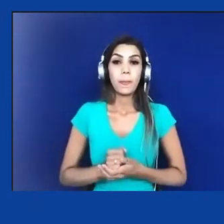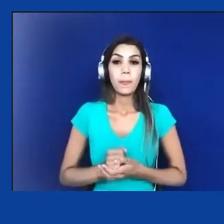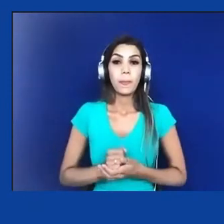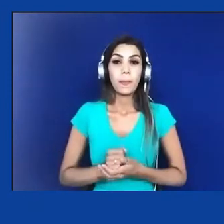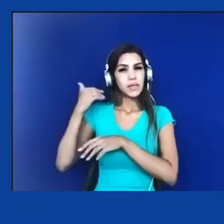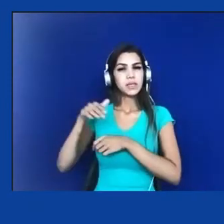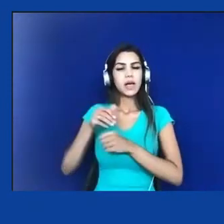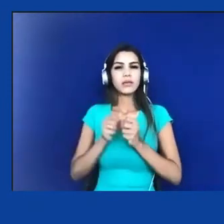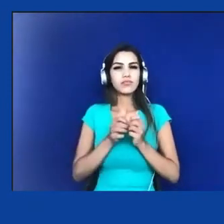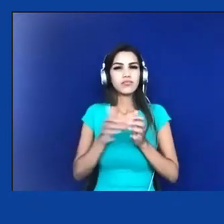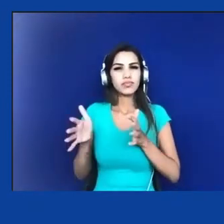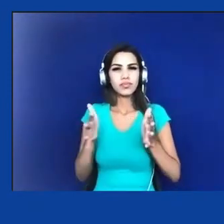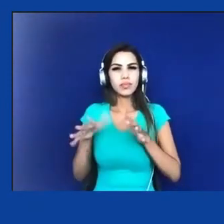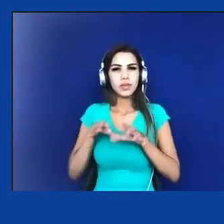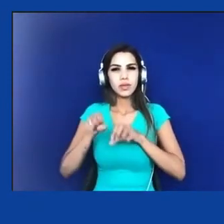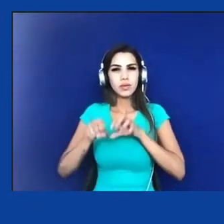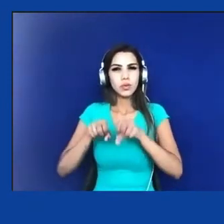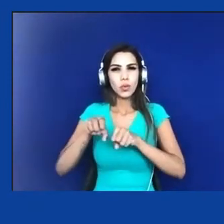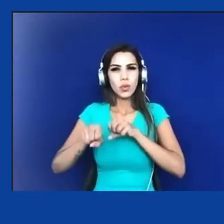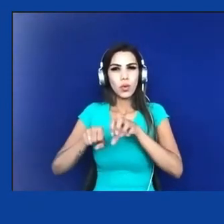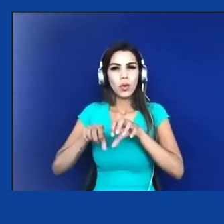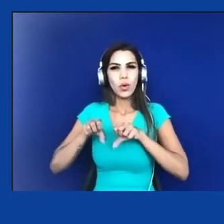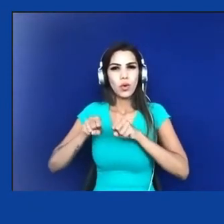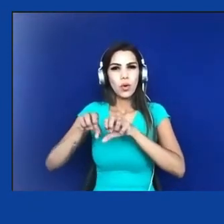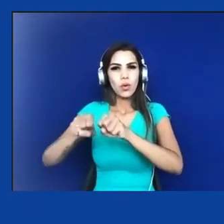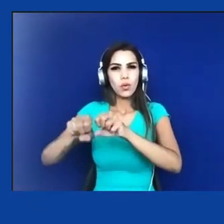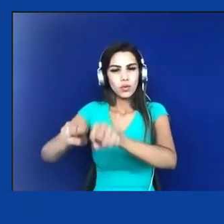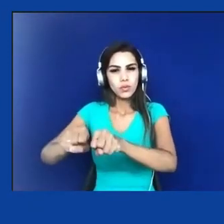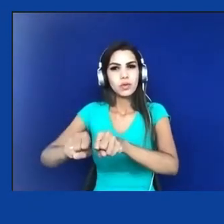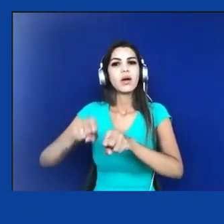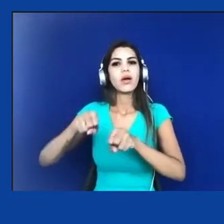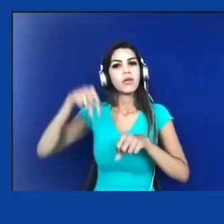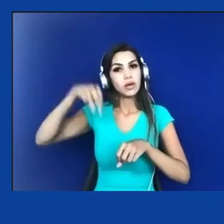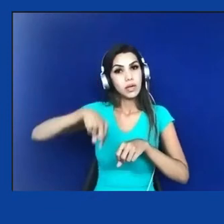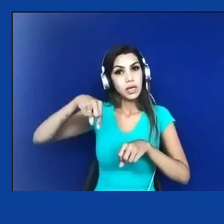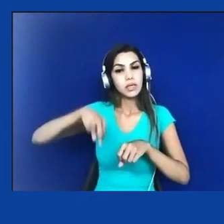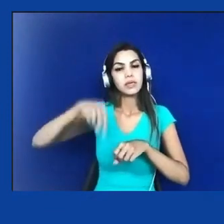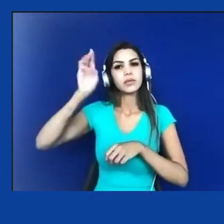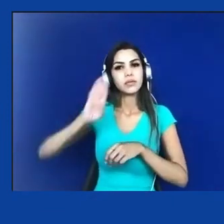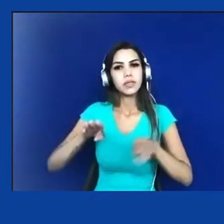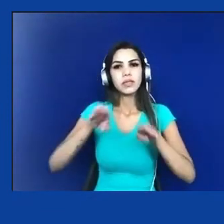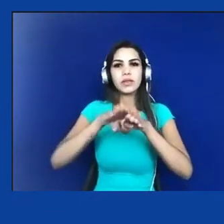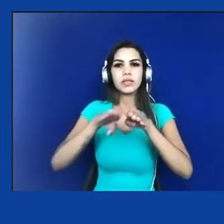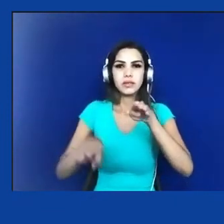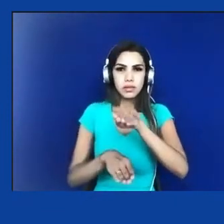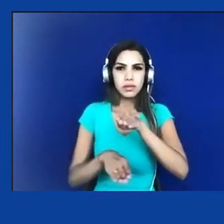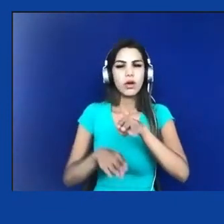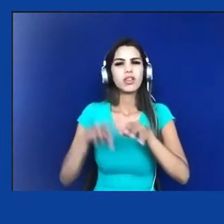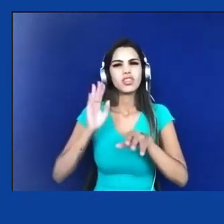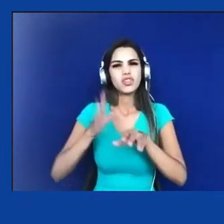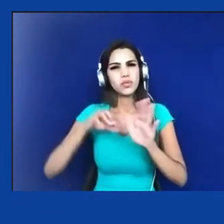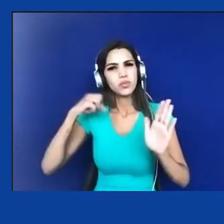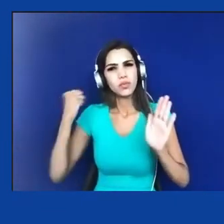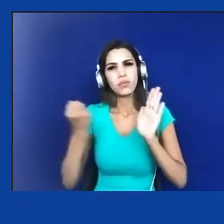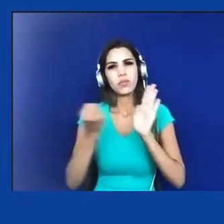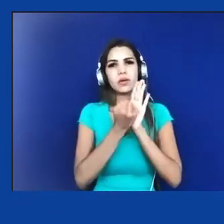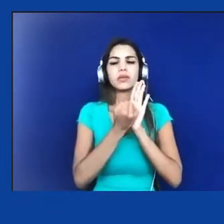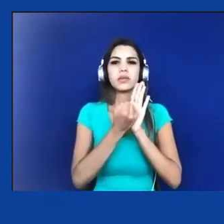caracteriza as relações sociais no Brasil. Essa sociedade que é também desde a sua origem